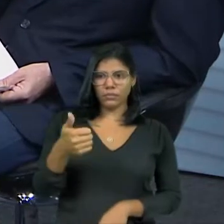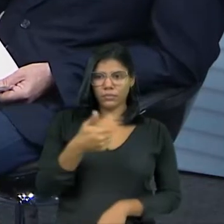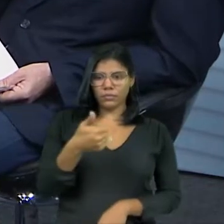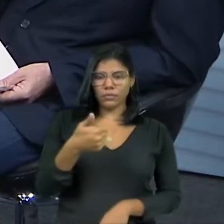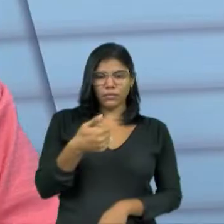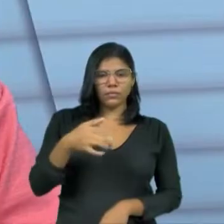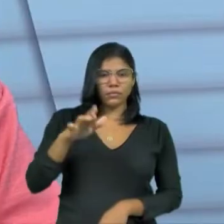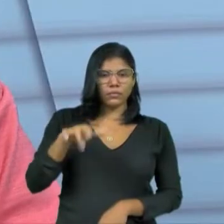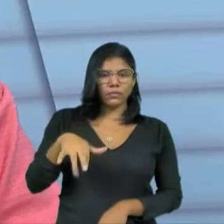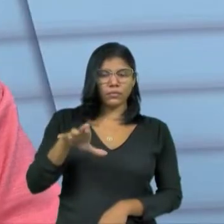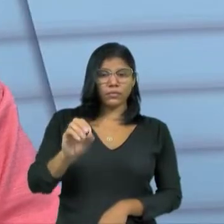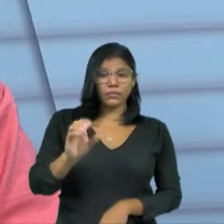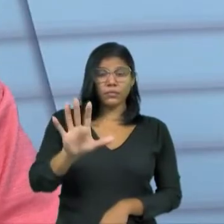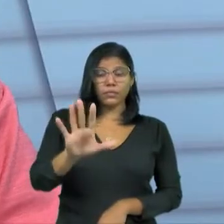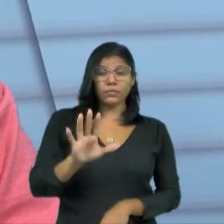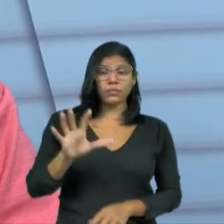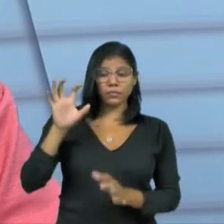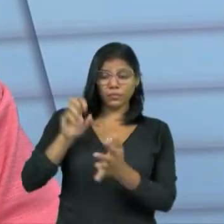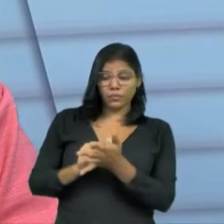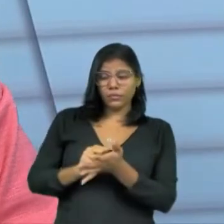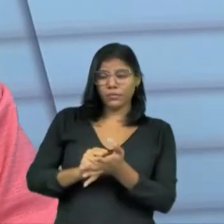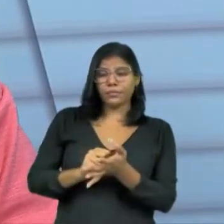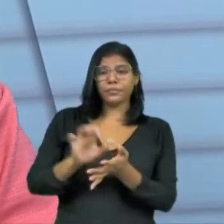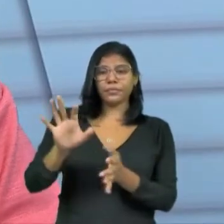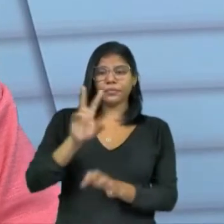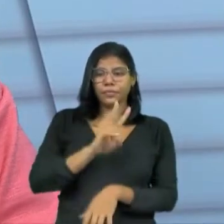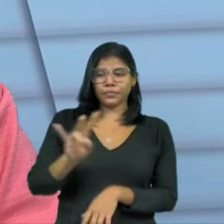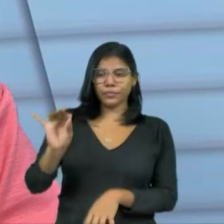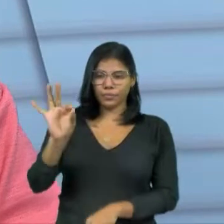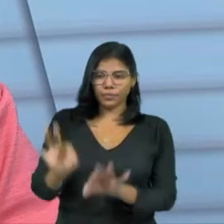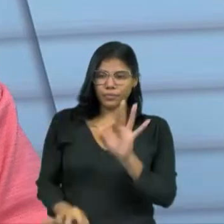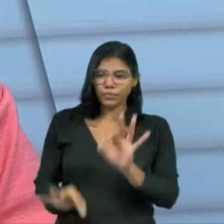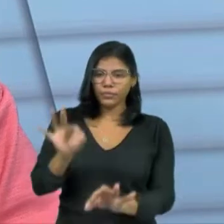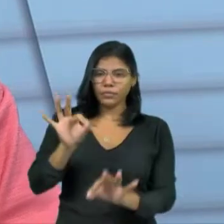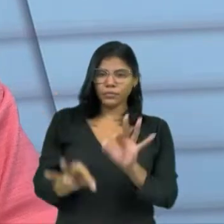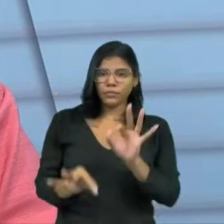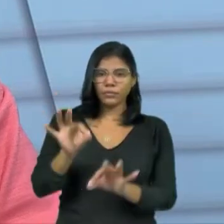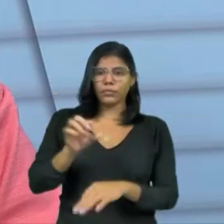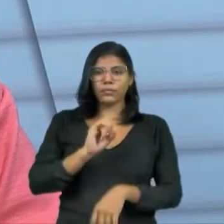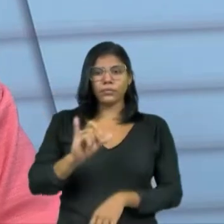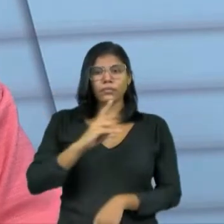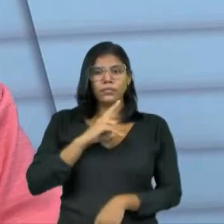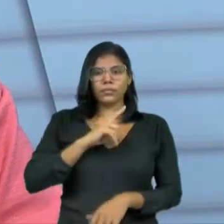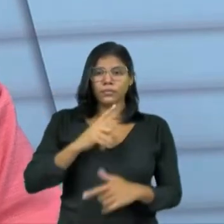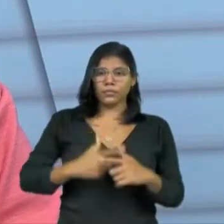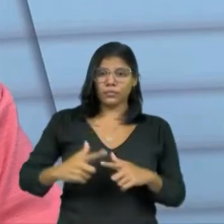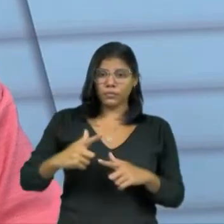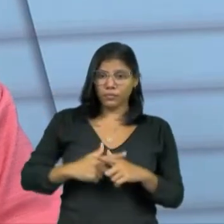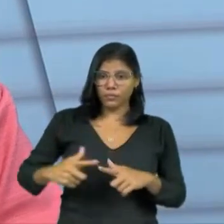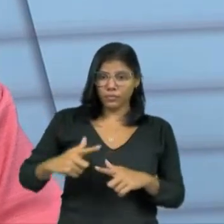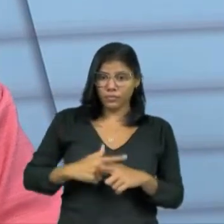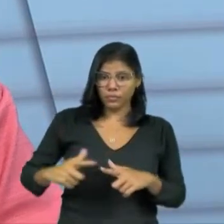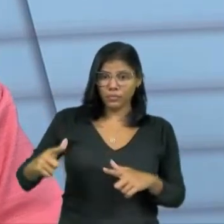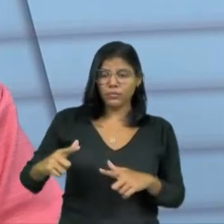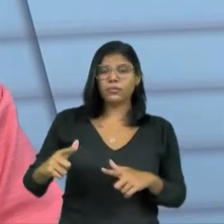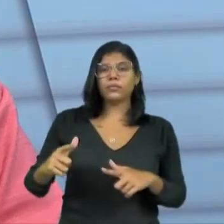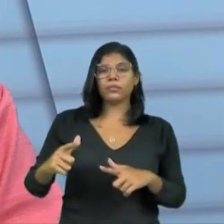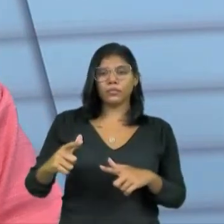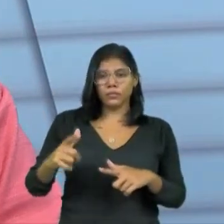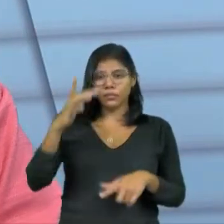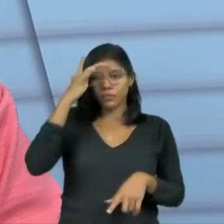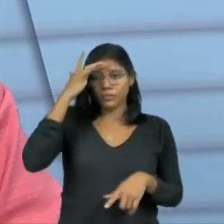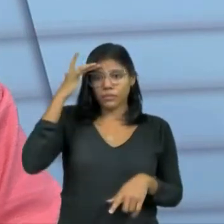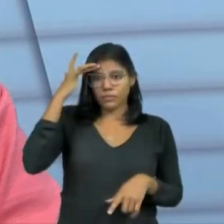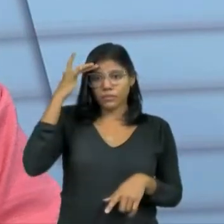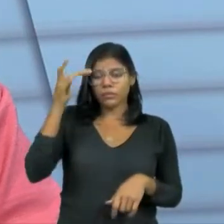Então, os registros ainda vão ser julgados, né? E aí, sim, se tiver algum problema no seu registro e for indeferido, aquele candidato,